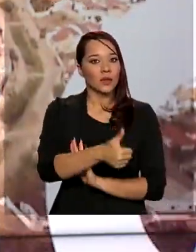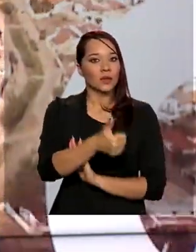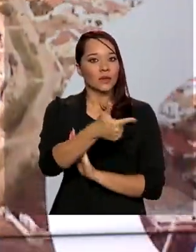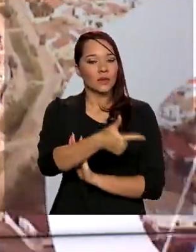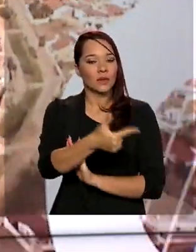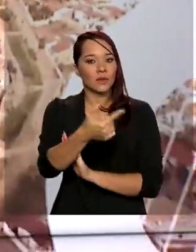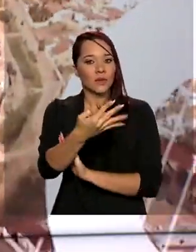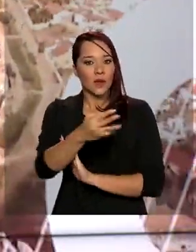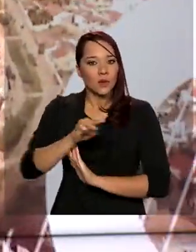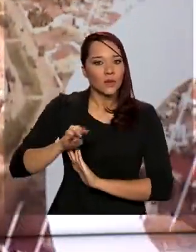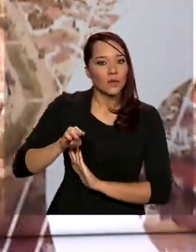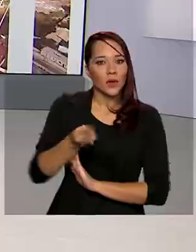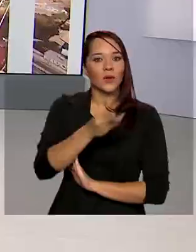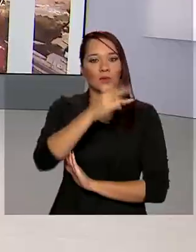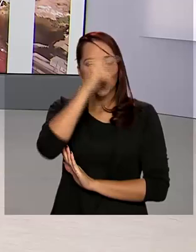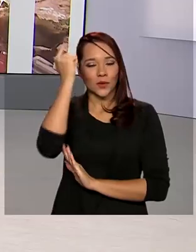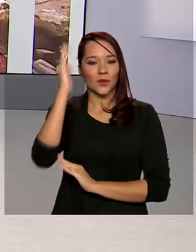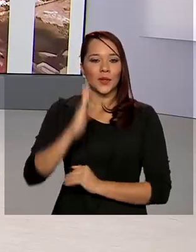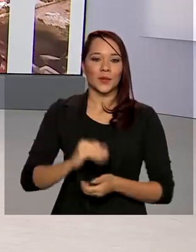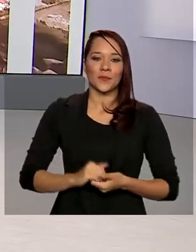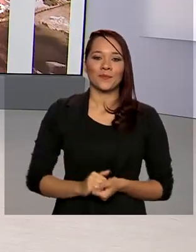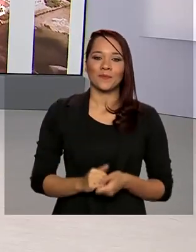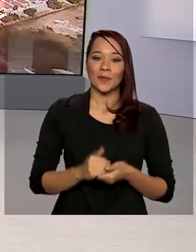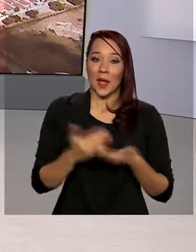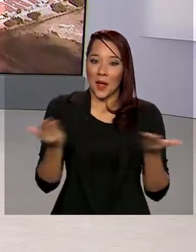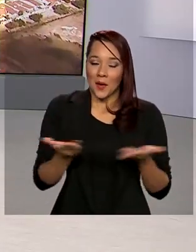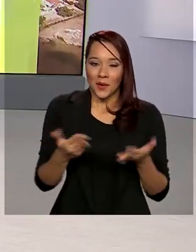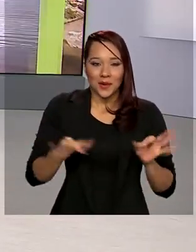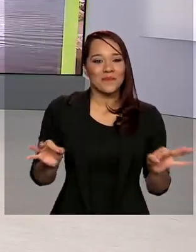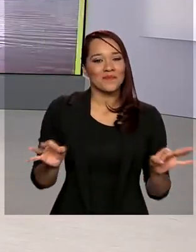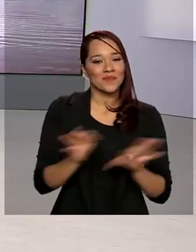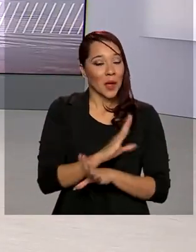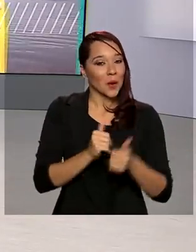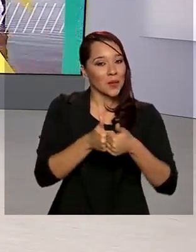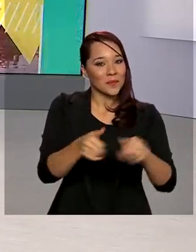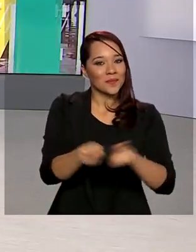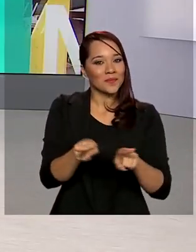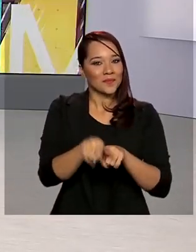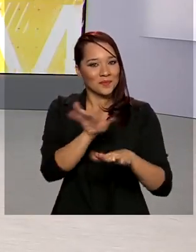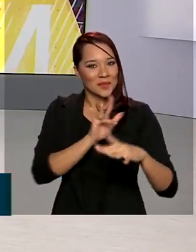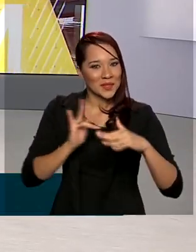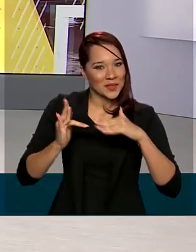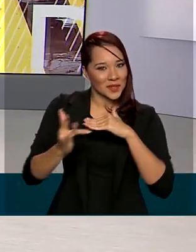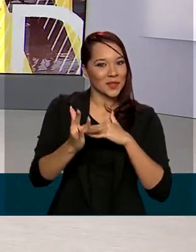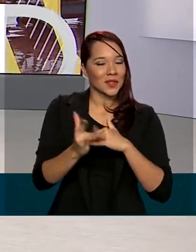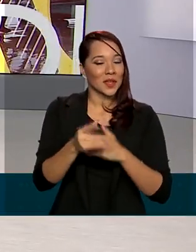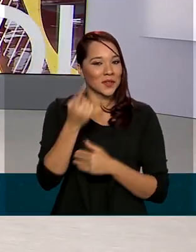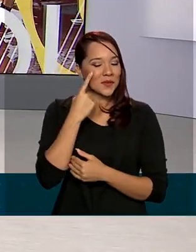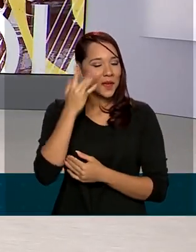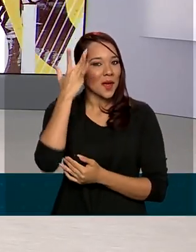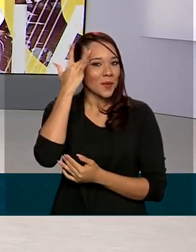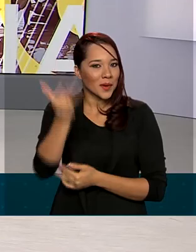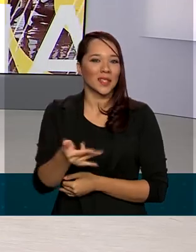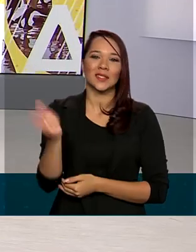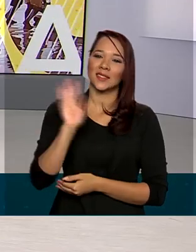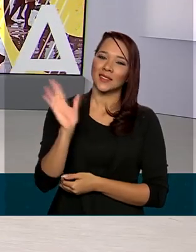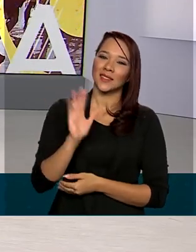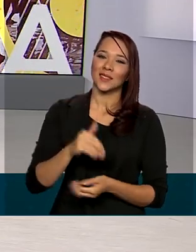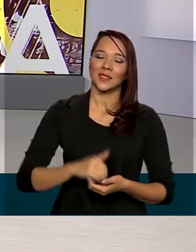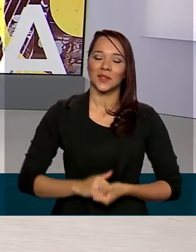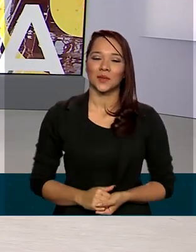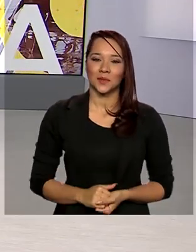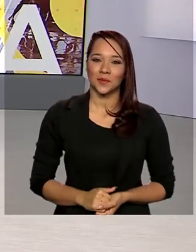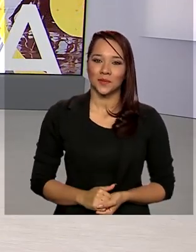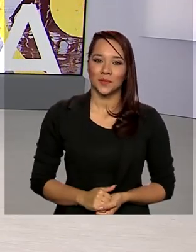milhões de brasileiros. O Brasil em Dia termina aqui. Nos acompanhe pelas redes sociais também. Nos vemos amanhã. Até lá. Tchau, tchau.